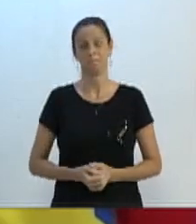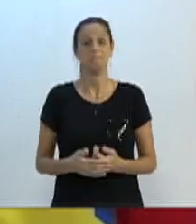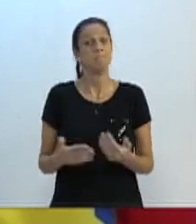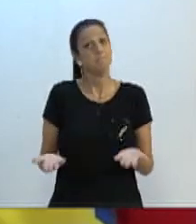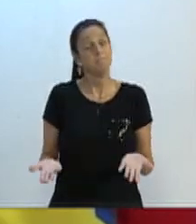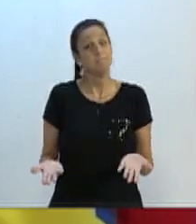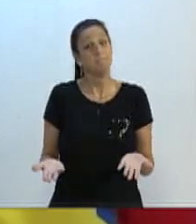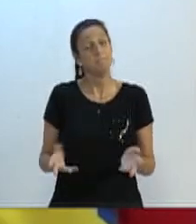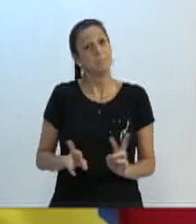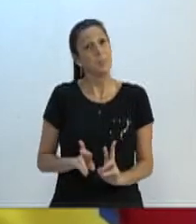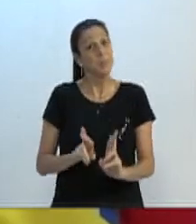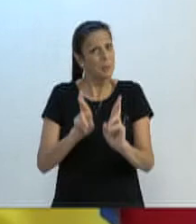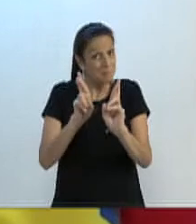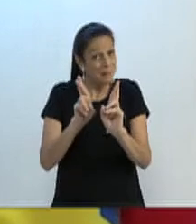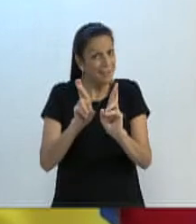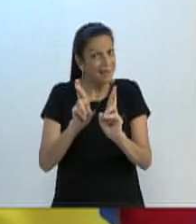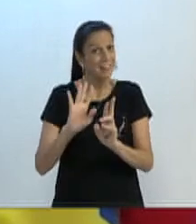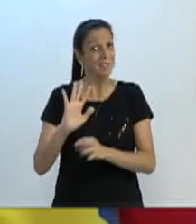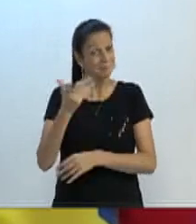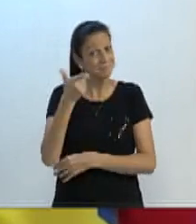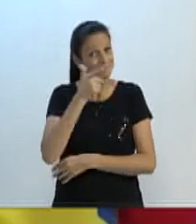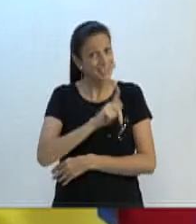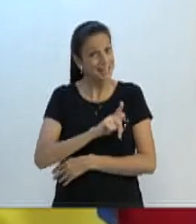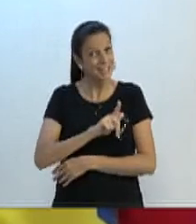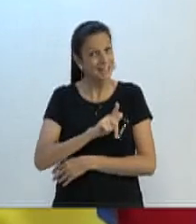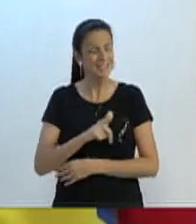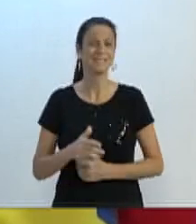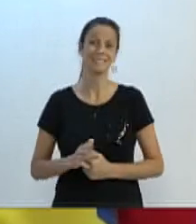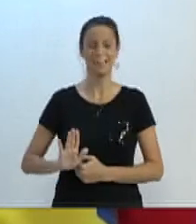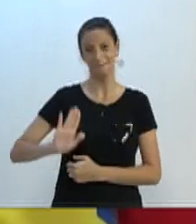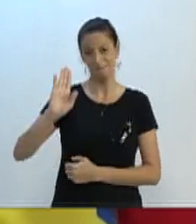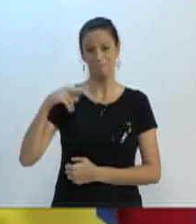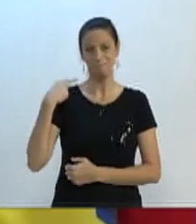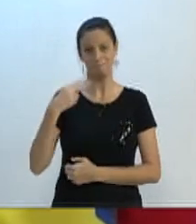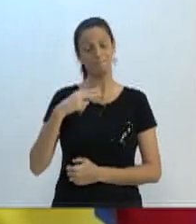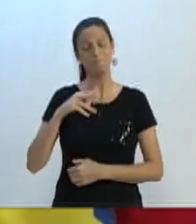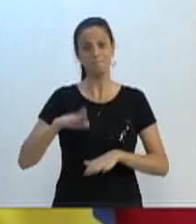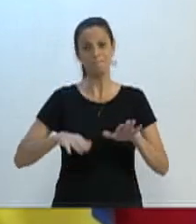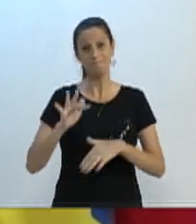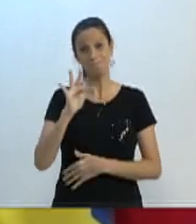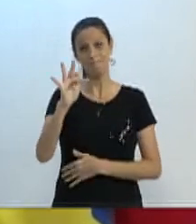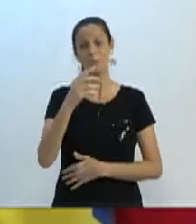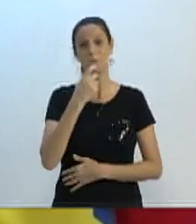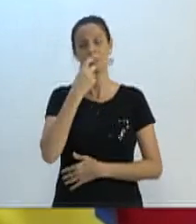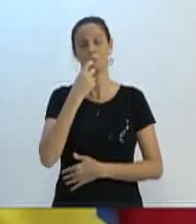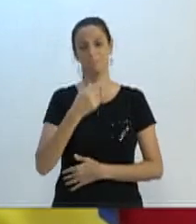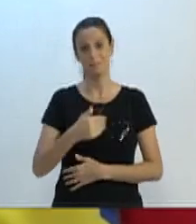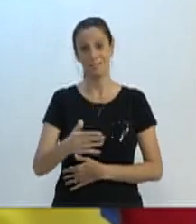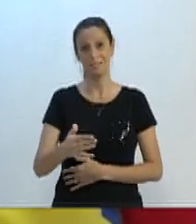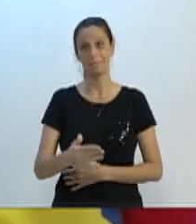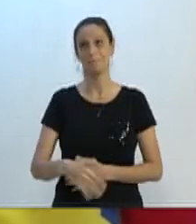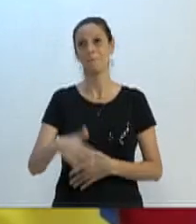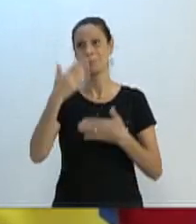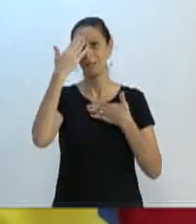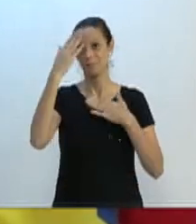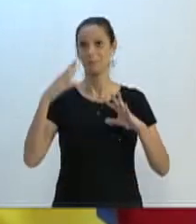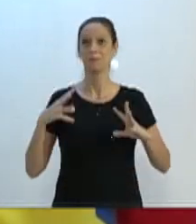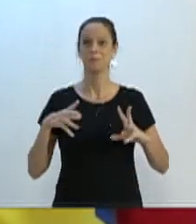Espero que isso aconteça. E quem sabe no futuro bem próximo. Muito obrigado a todos.